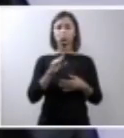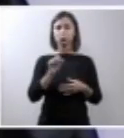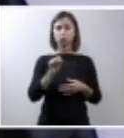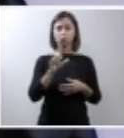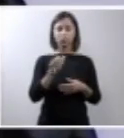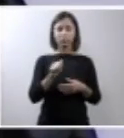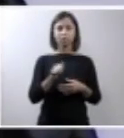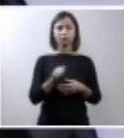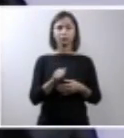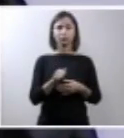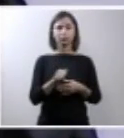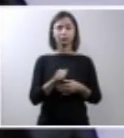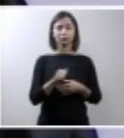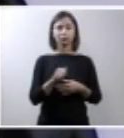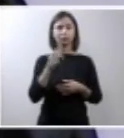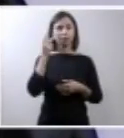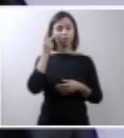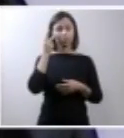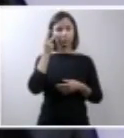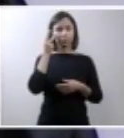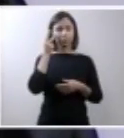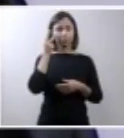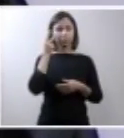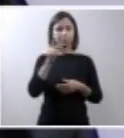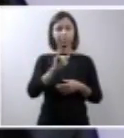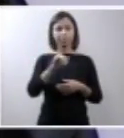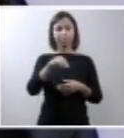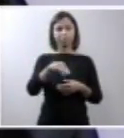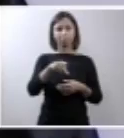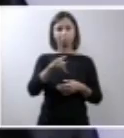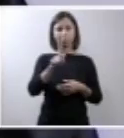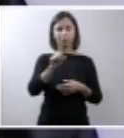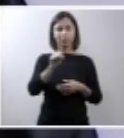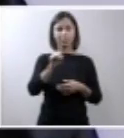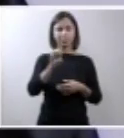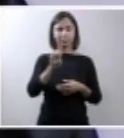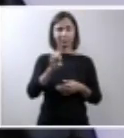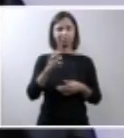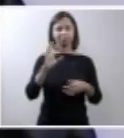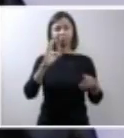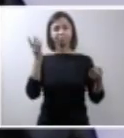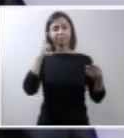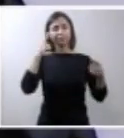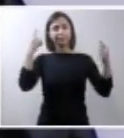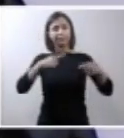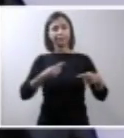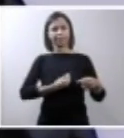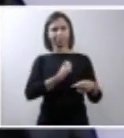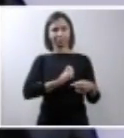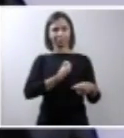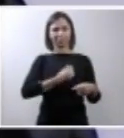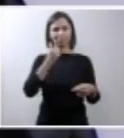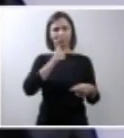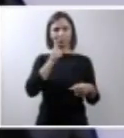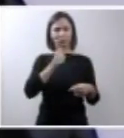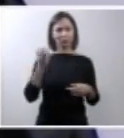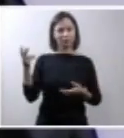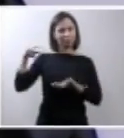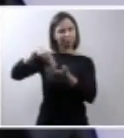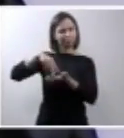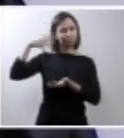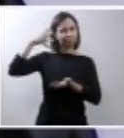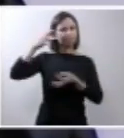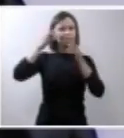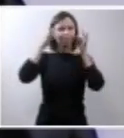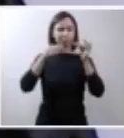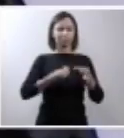para o impasse vivenciado. O impasse vivenciado, a partir do momento